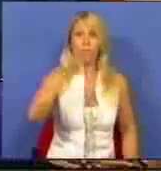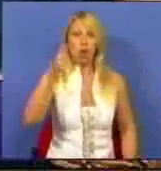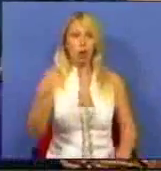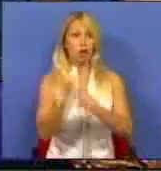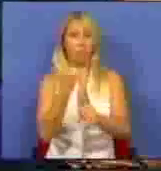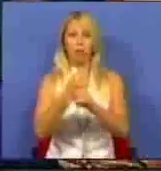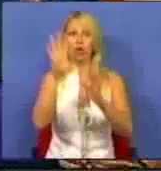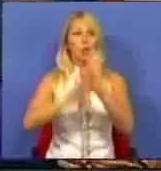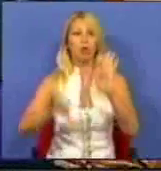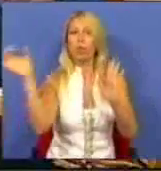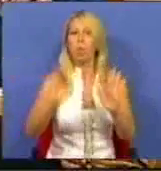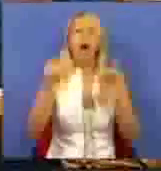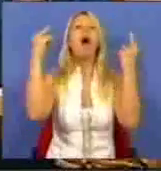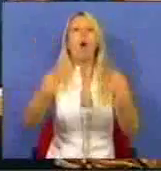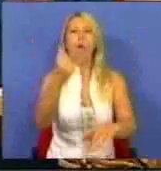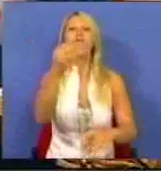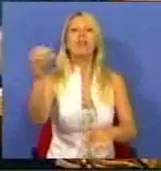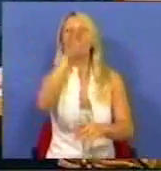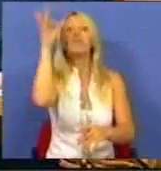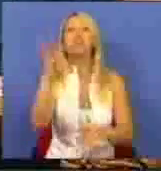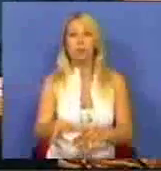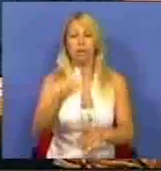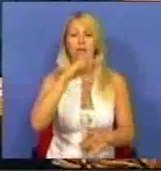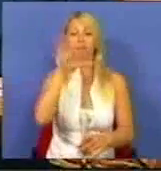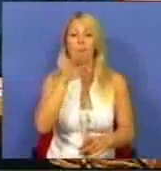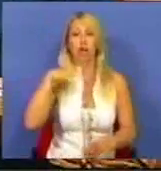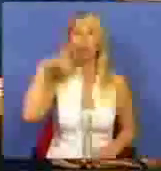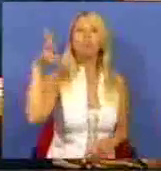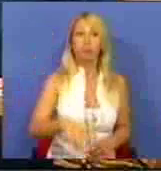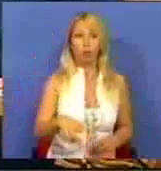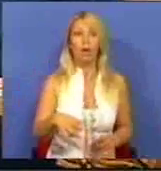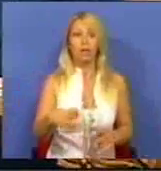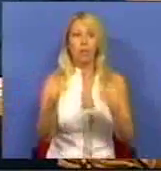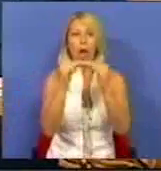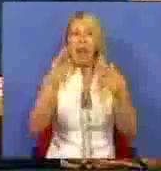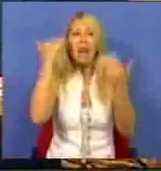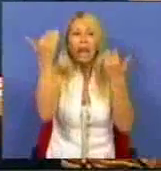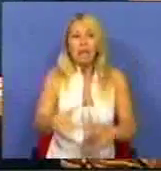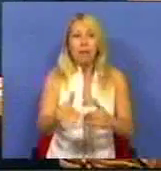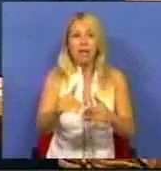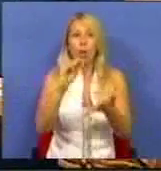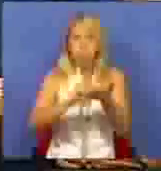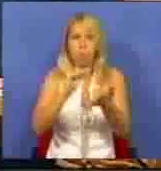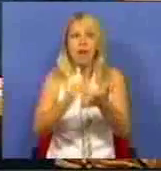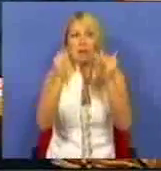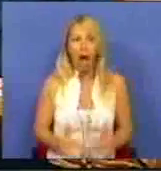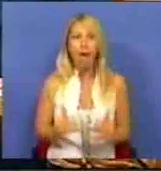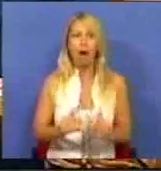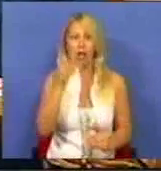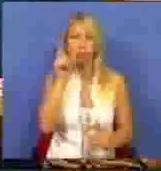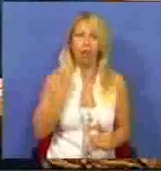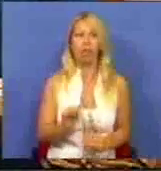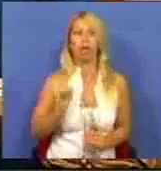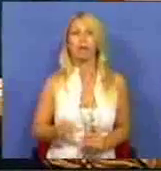precários, ou 20% das famílias portuguesas a viver abaixo do limiar da pobreza. Na realidade, e